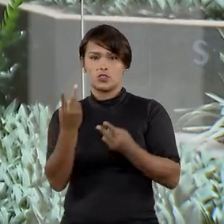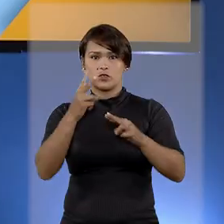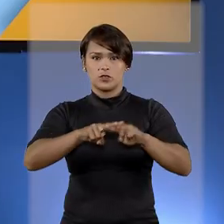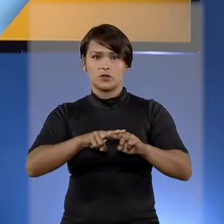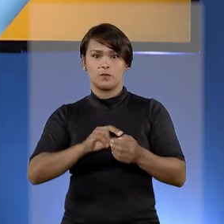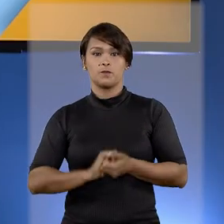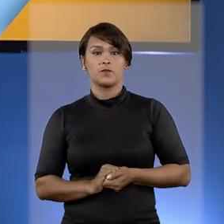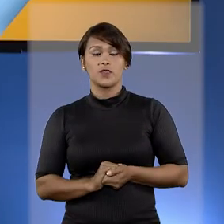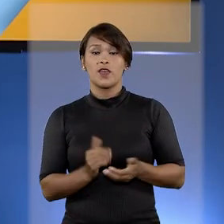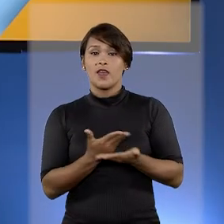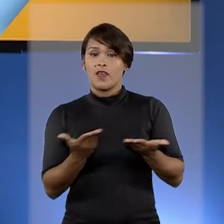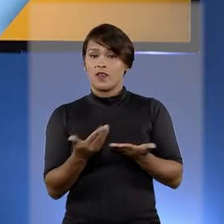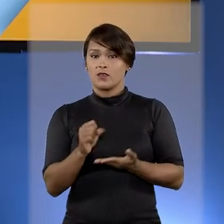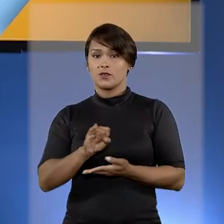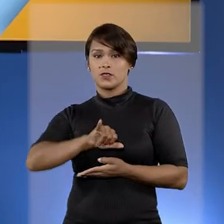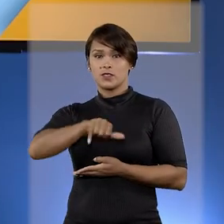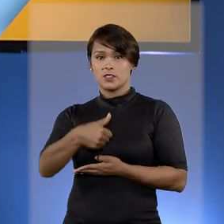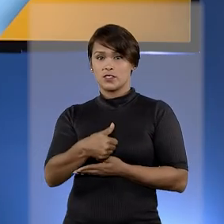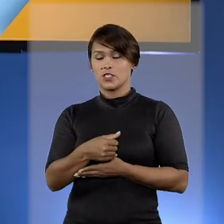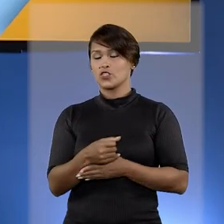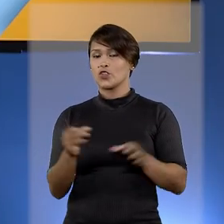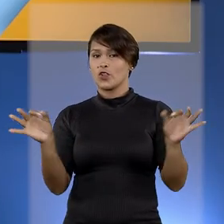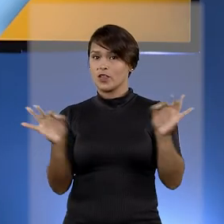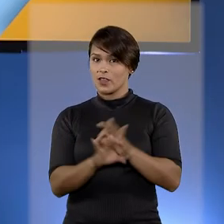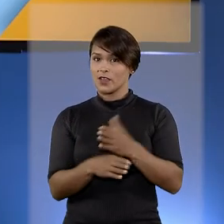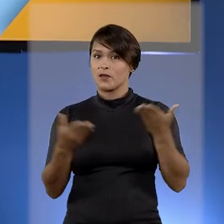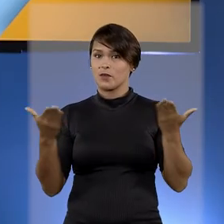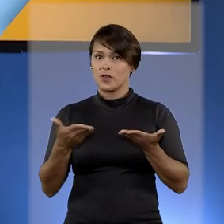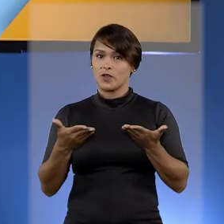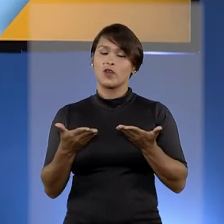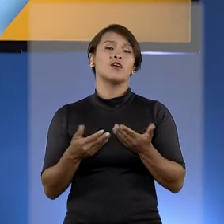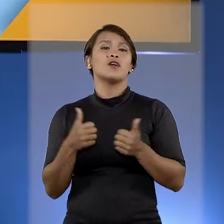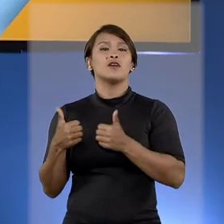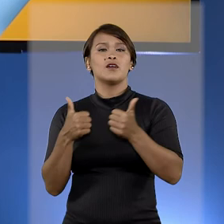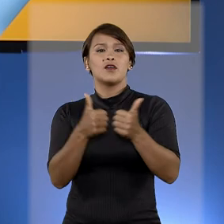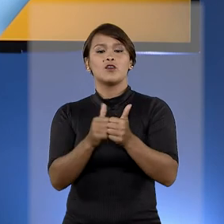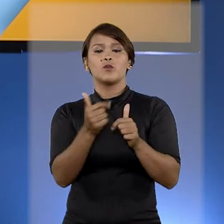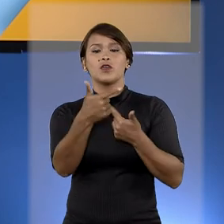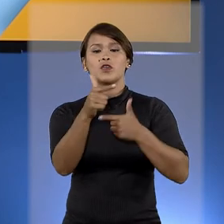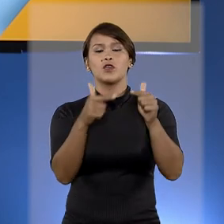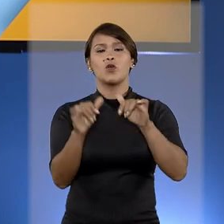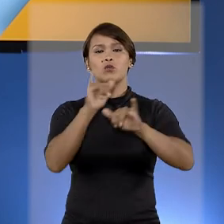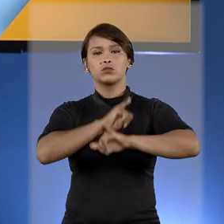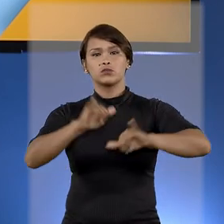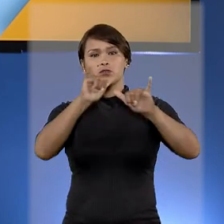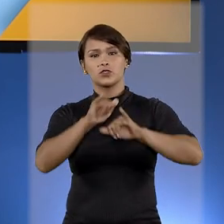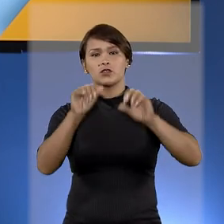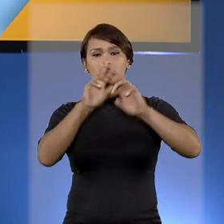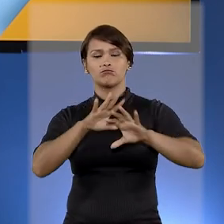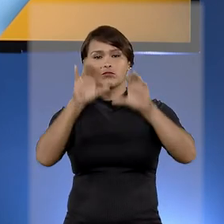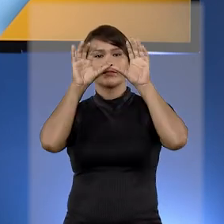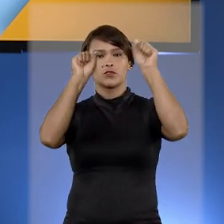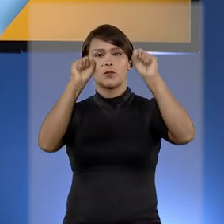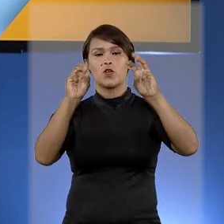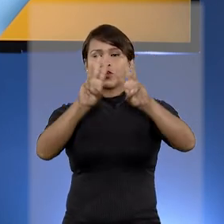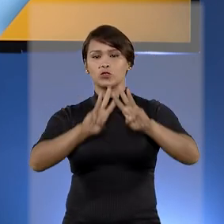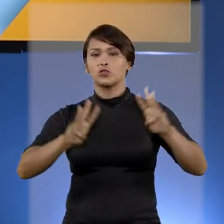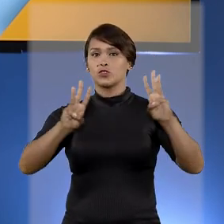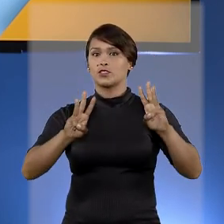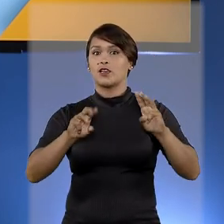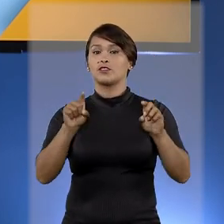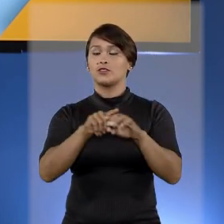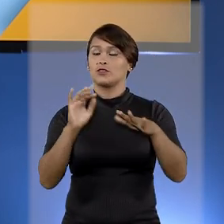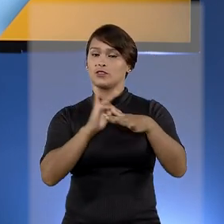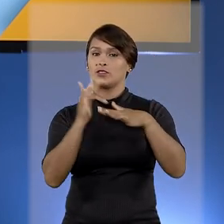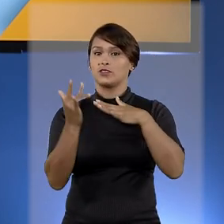reclusão. É isso! O STJ Notícias fica por aqui. Acompanhe outras notícias do tribunal no site oficial,